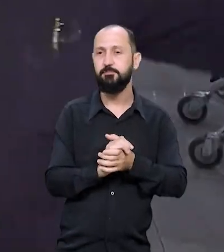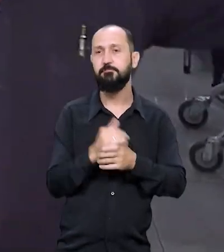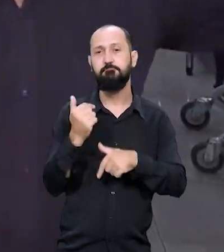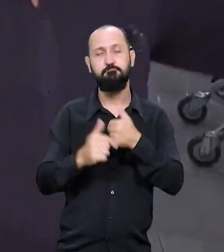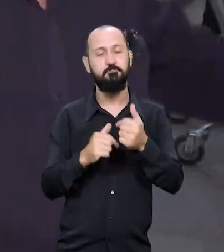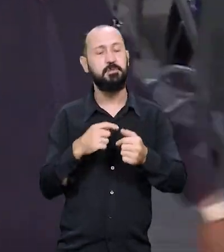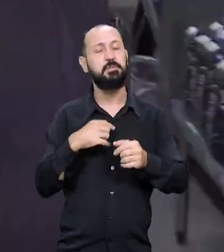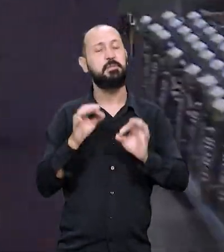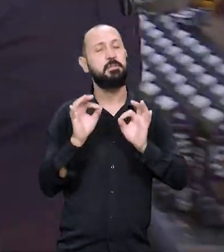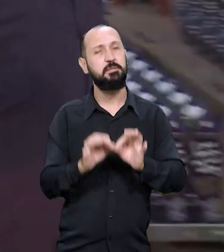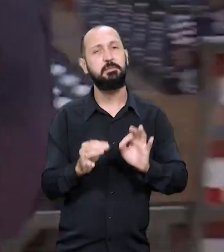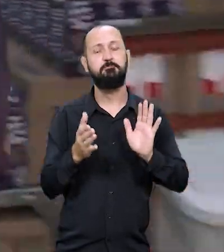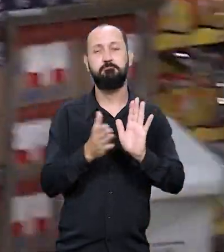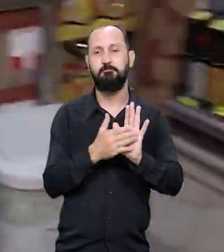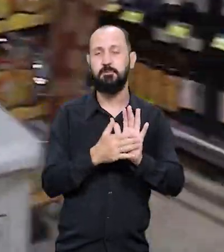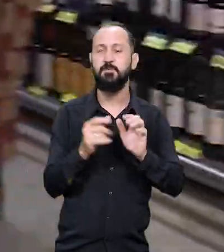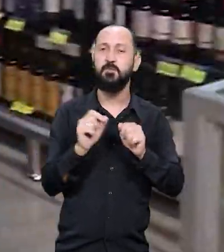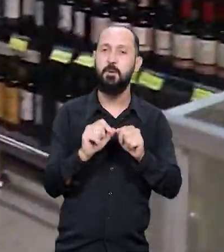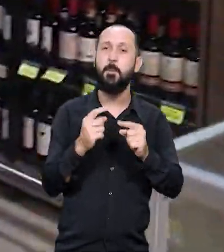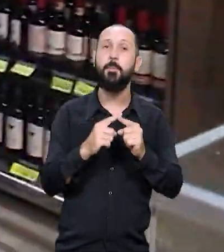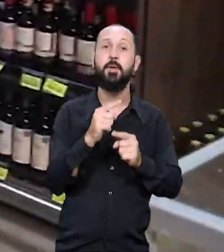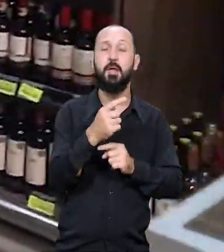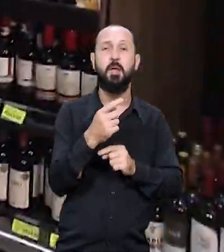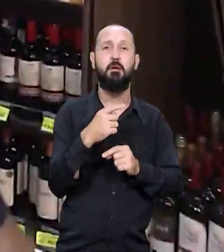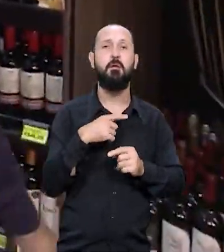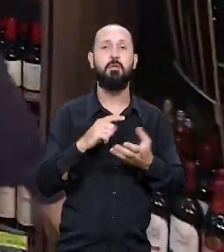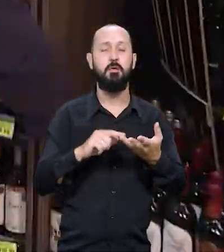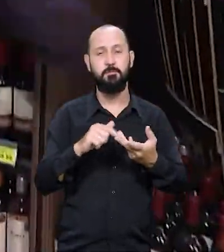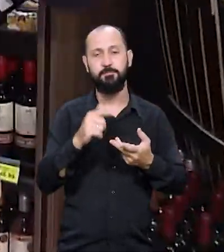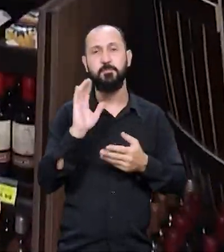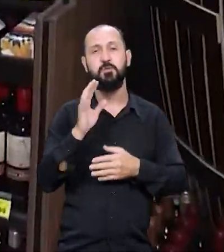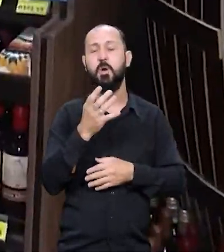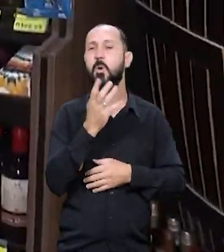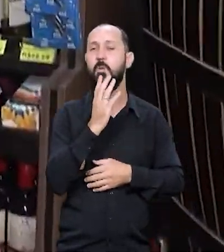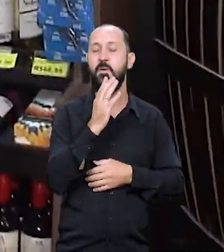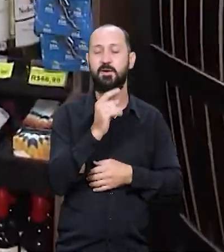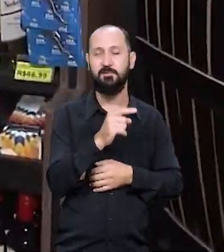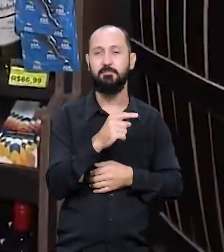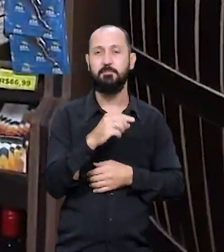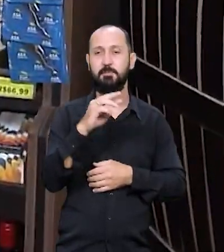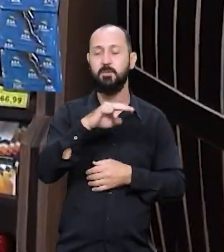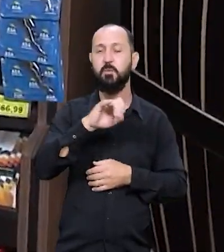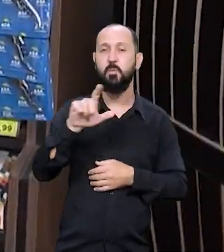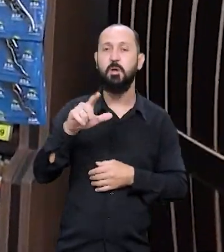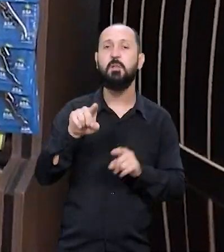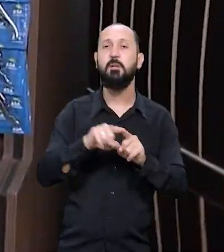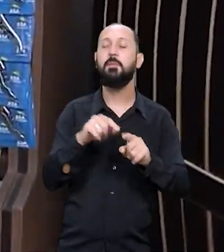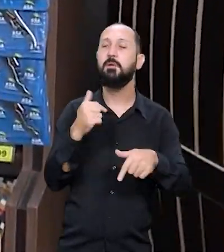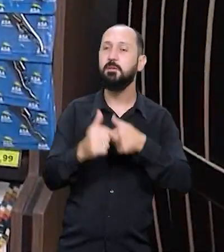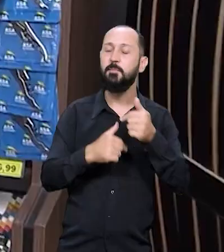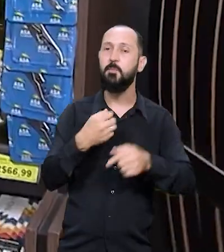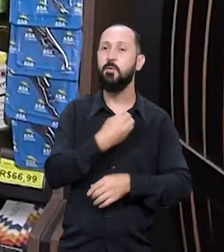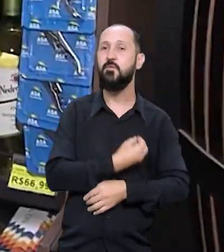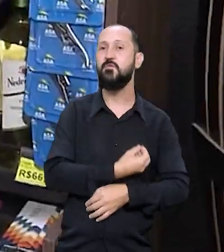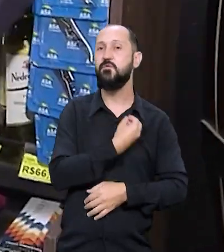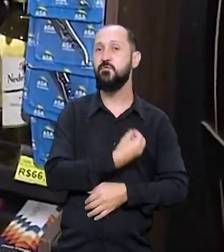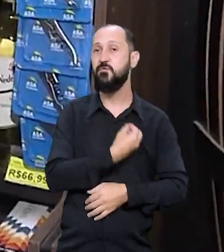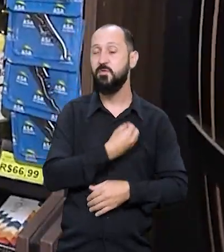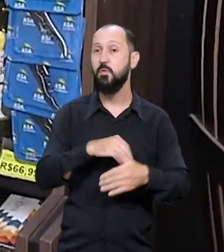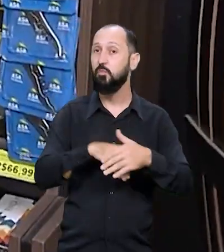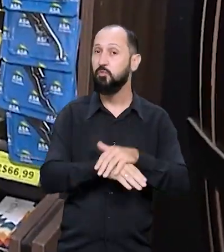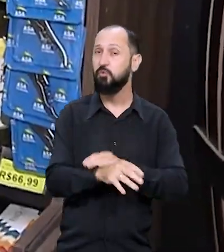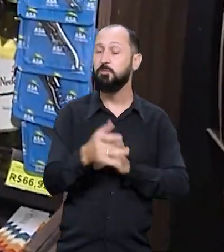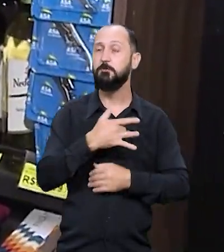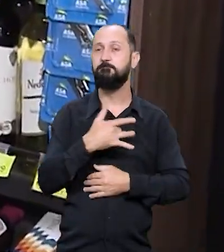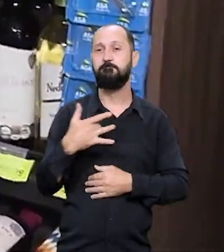O dever de casa está sendo muito bem feito, porque além de tudo que a gente conheceu até aqui, Manuel também preza por uma vida